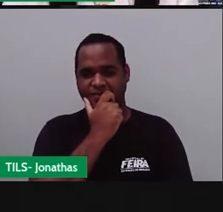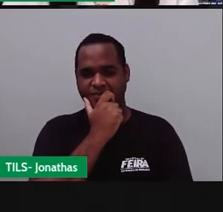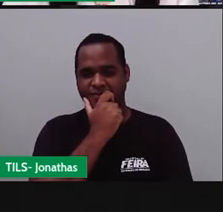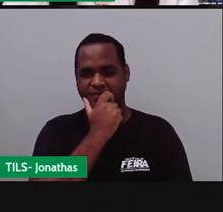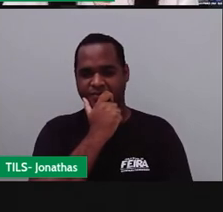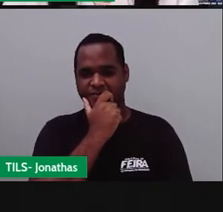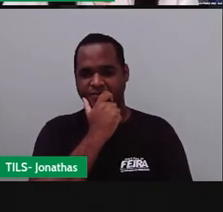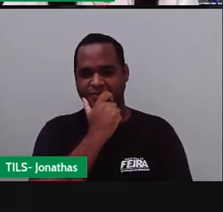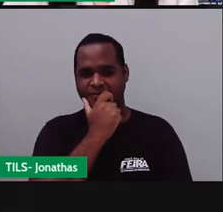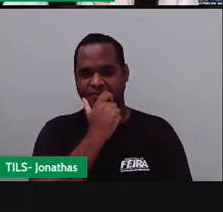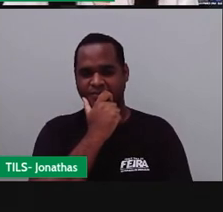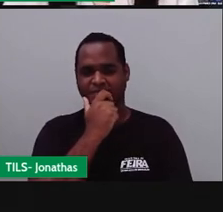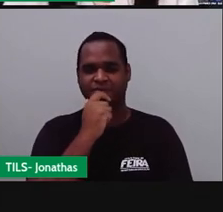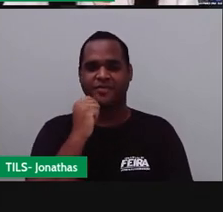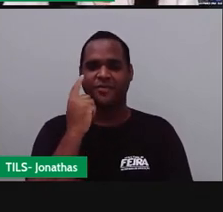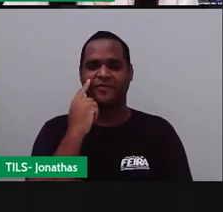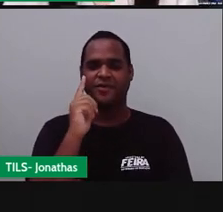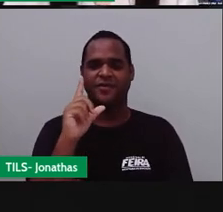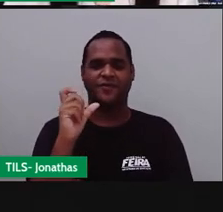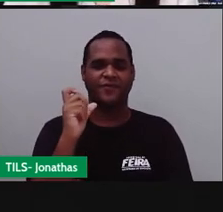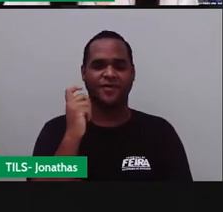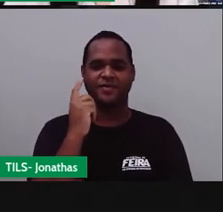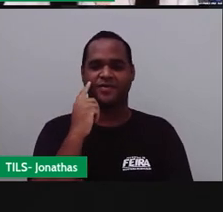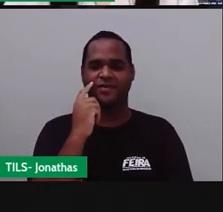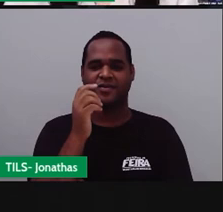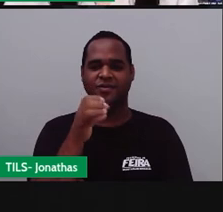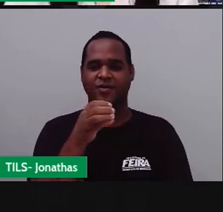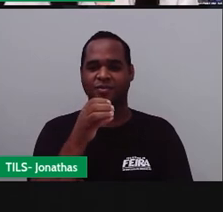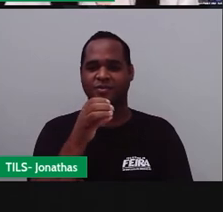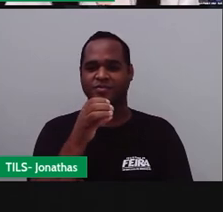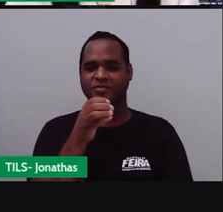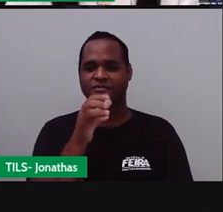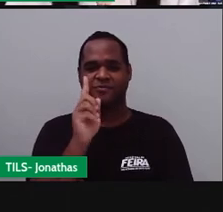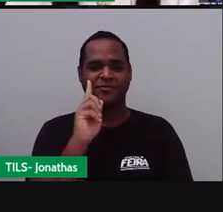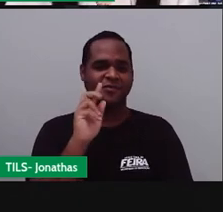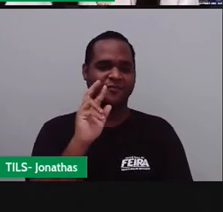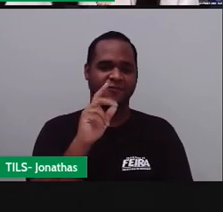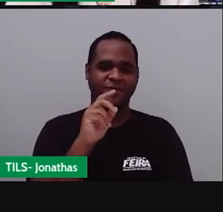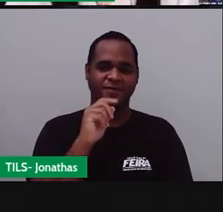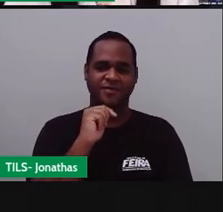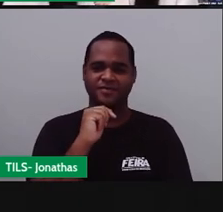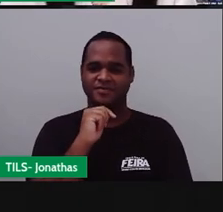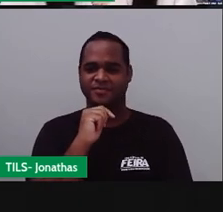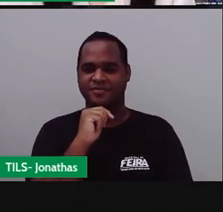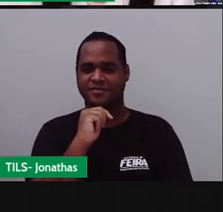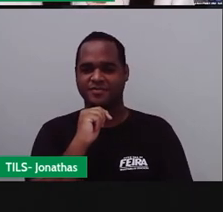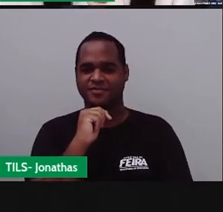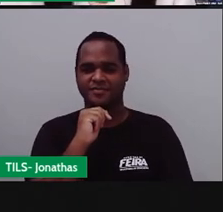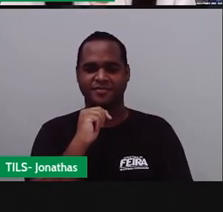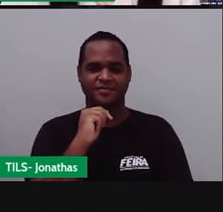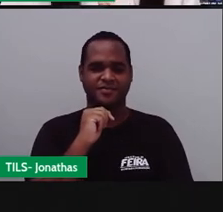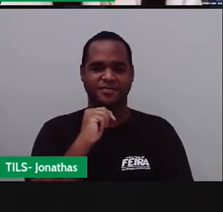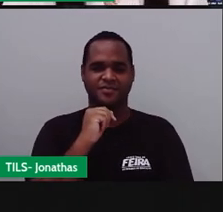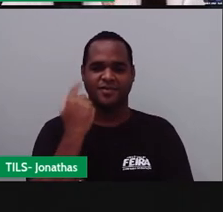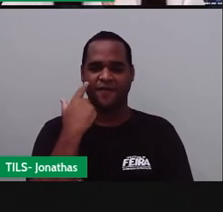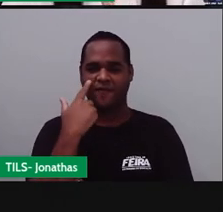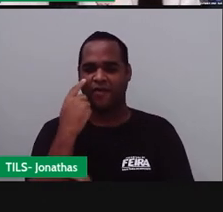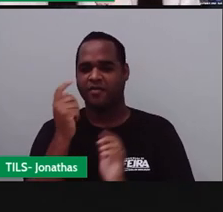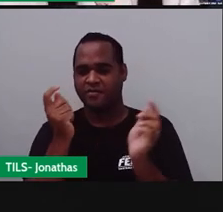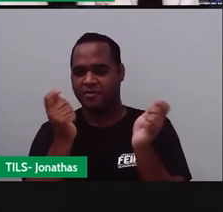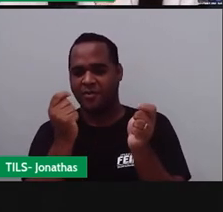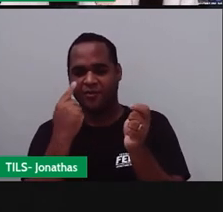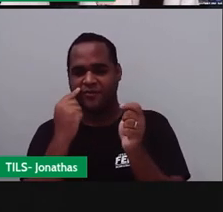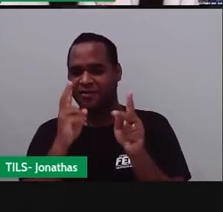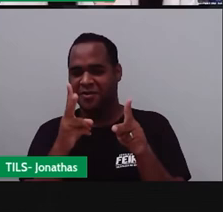tem um copo aqui, acho que tem um outro copo aqui. E aí você pode